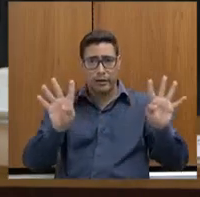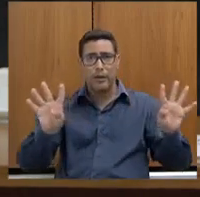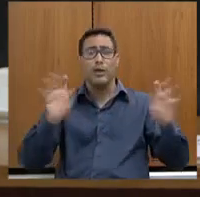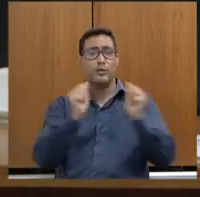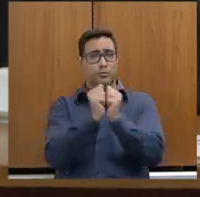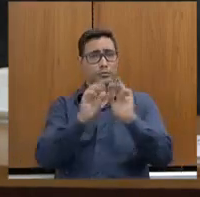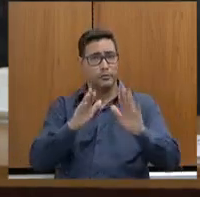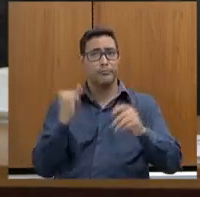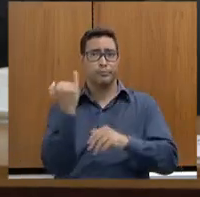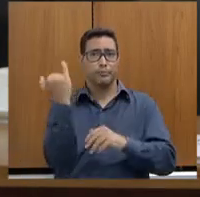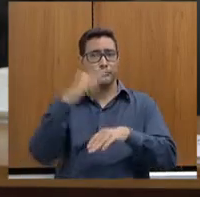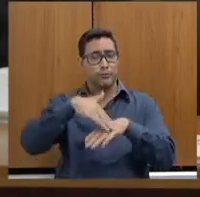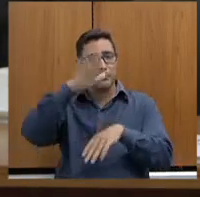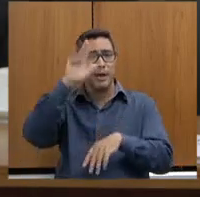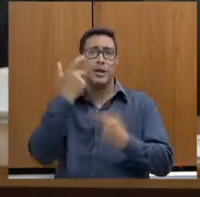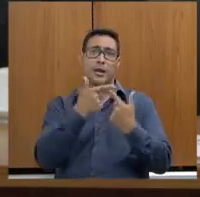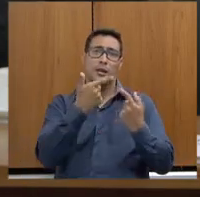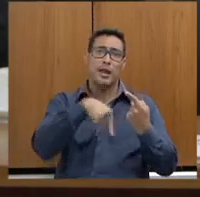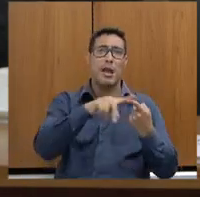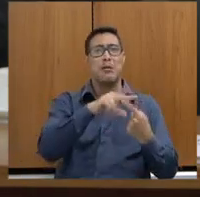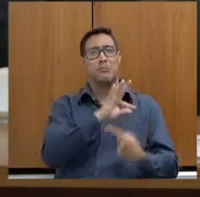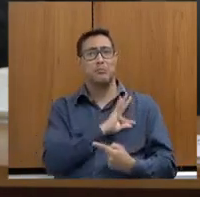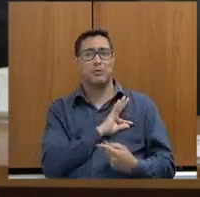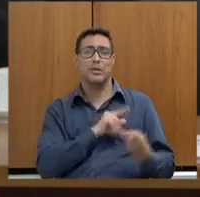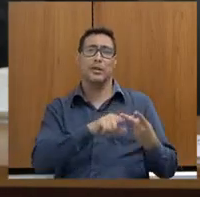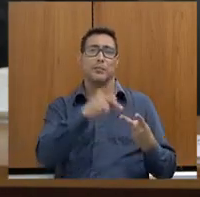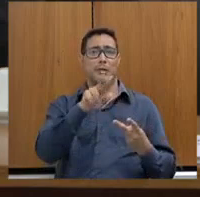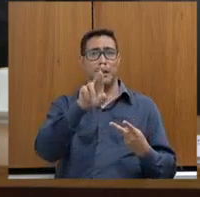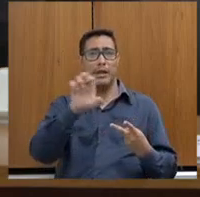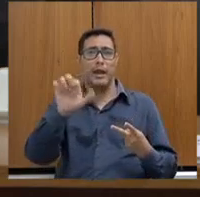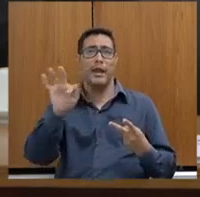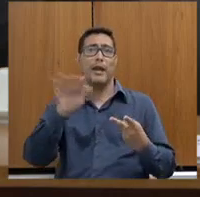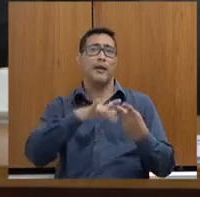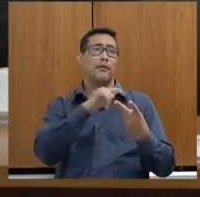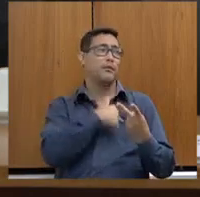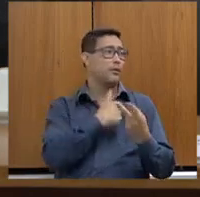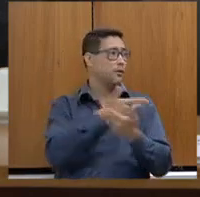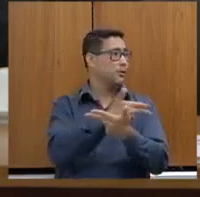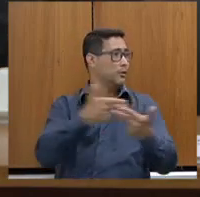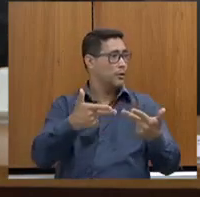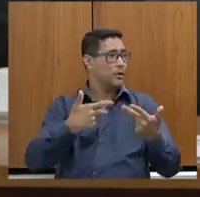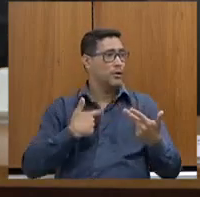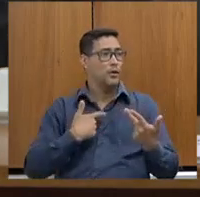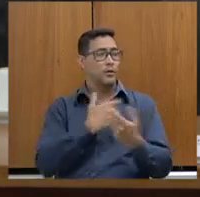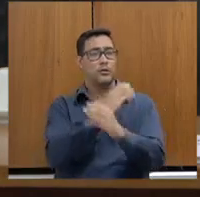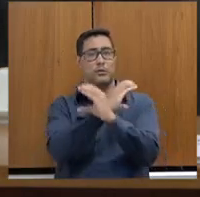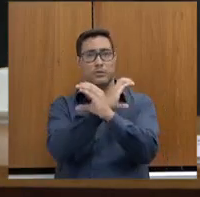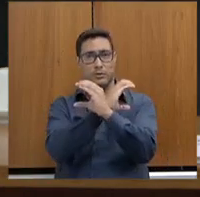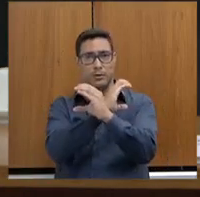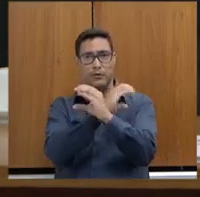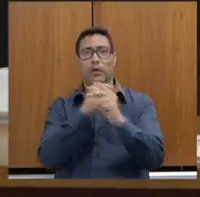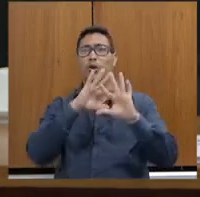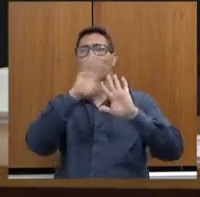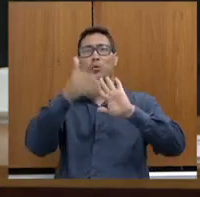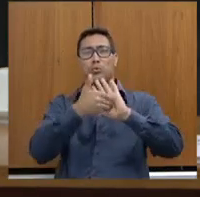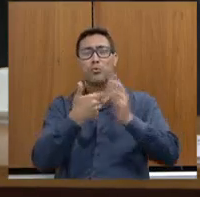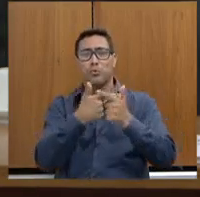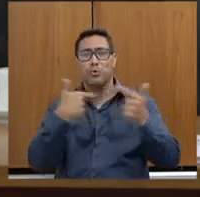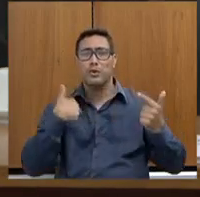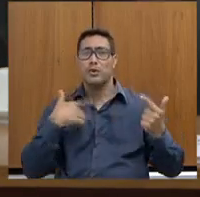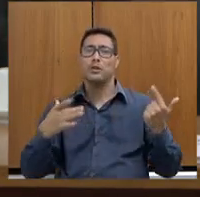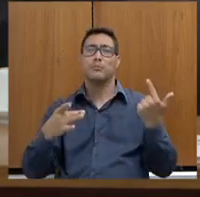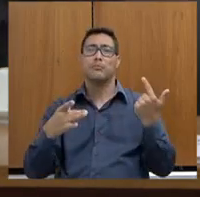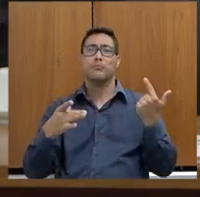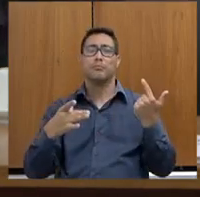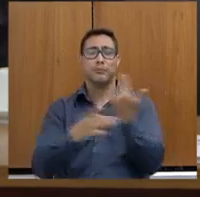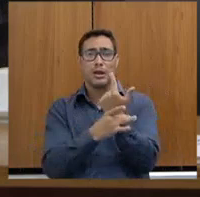não importa se é a Polícia Civil, Polícia Militar, PRF, PF, o Socioeducativo, todos nós fazemos parte da segurança pública e é isso que a gente tem que entender.